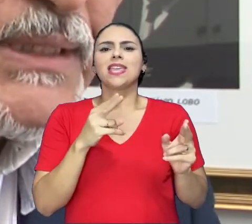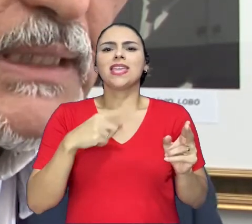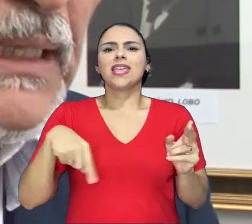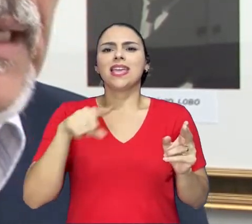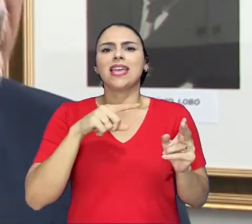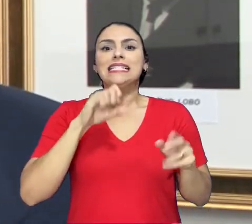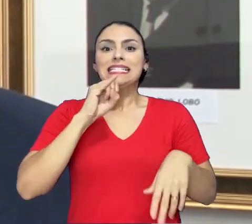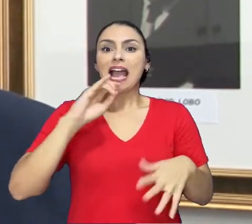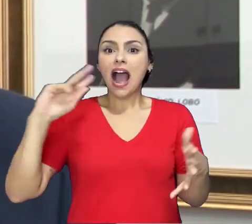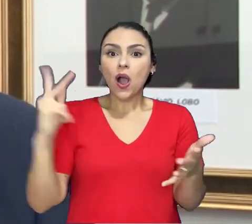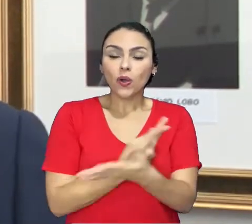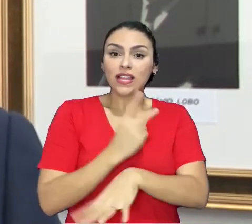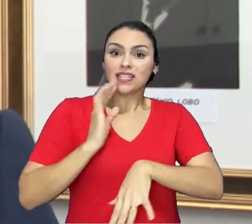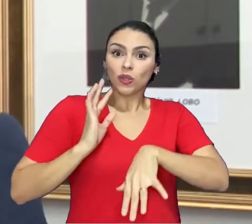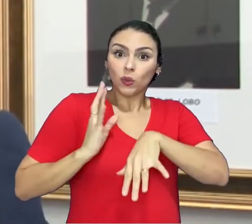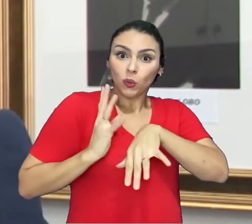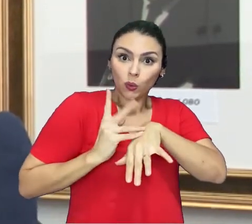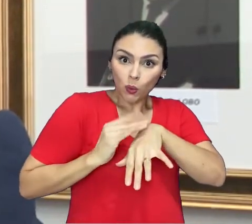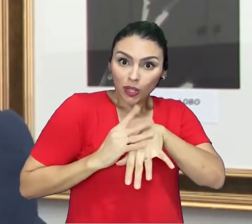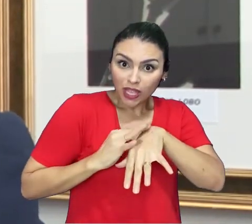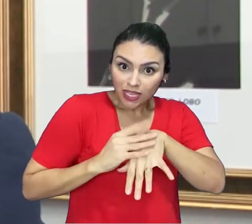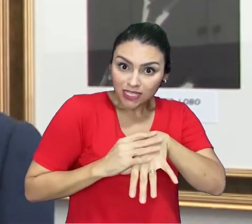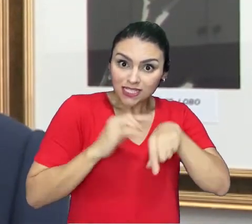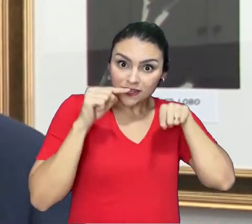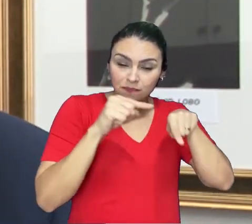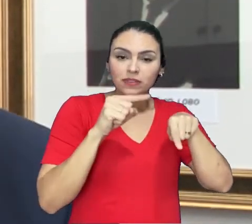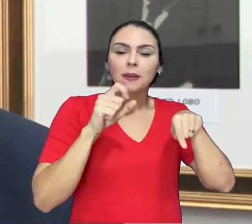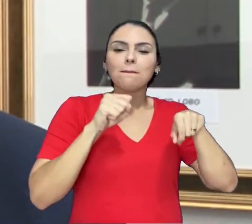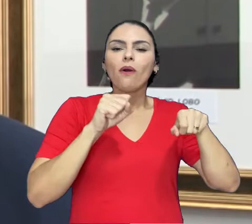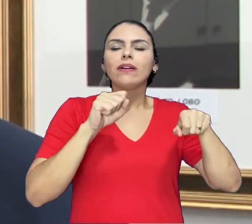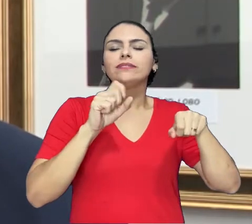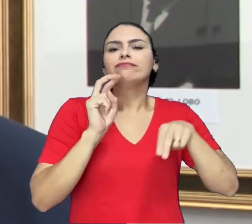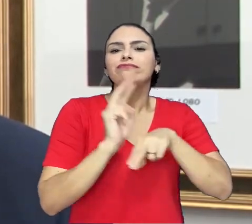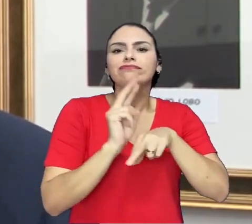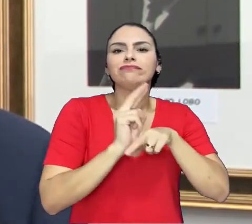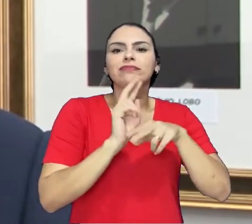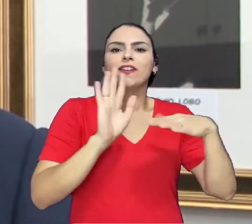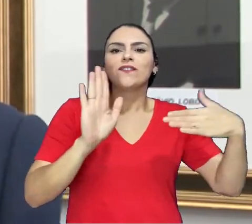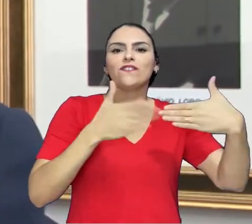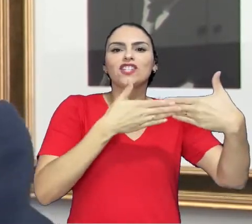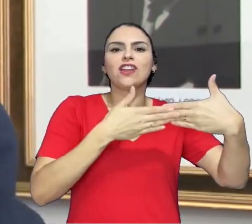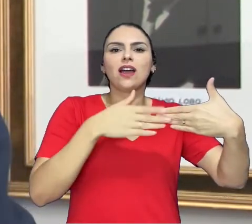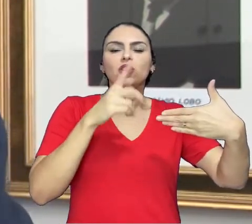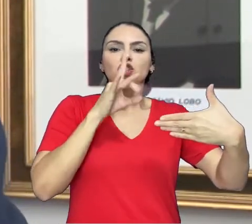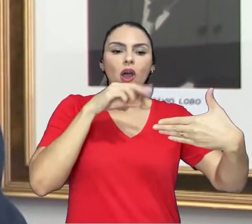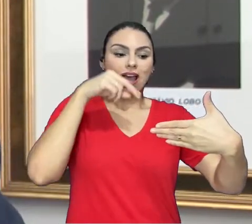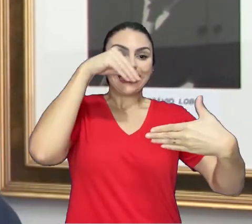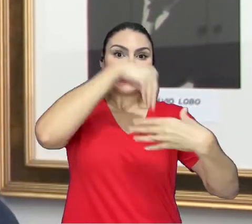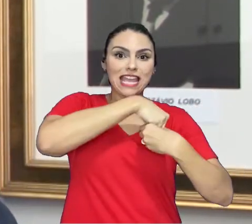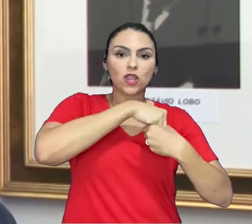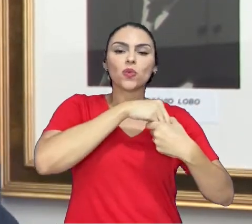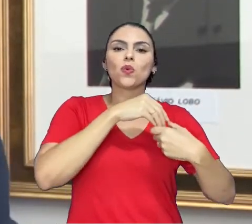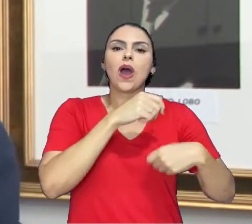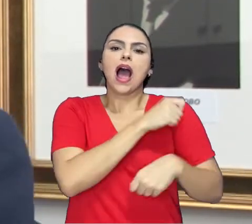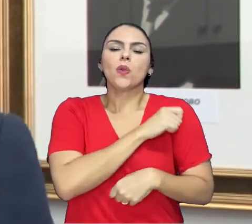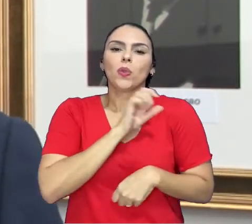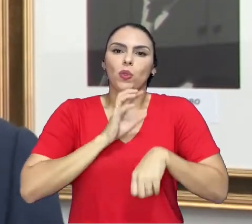viessem a ficar doentes. E aí, nessas residências, eles poderiam fazer a quarentena